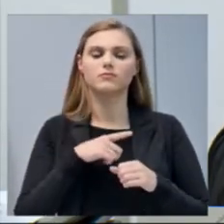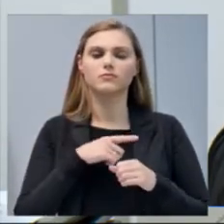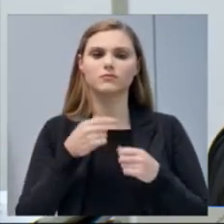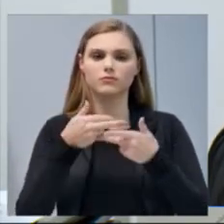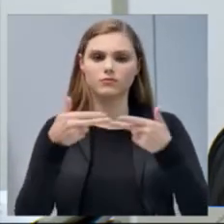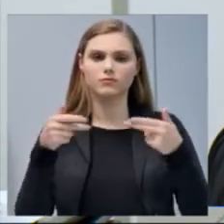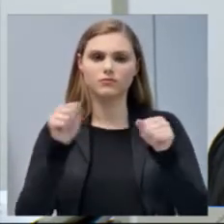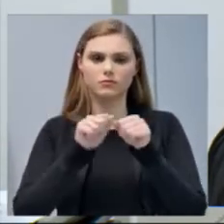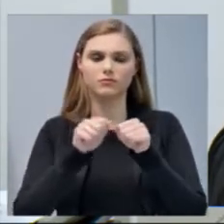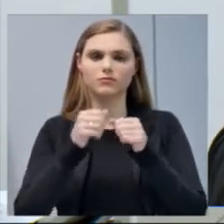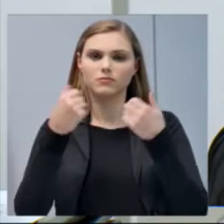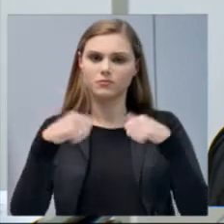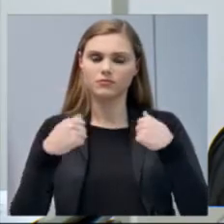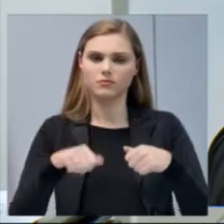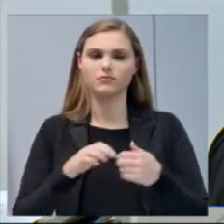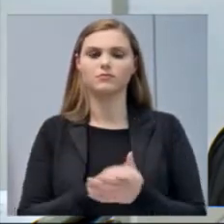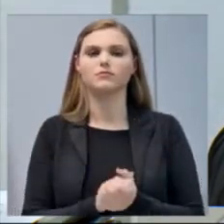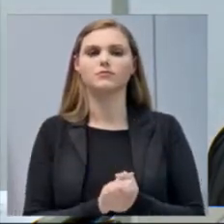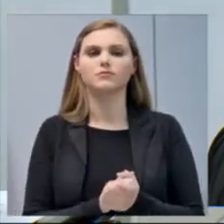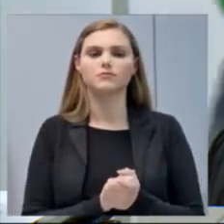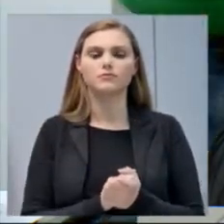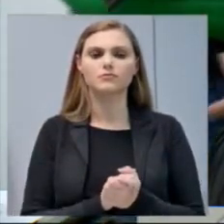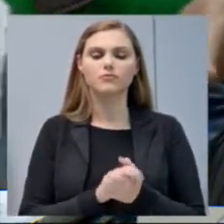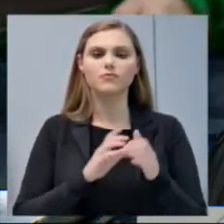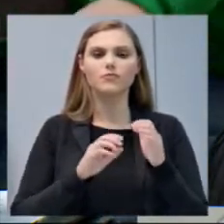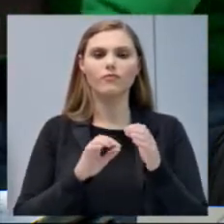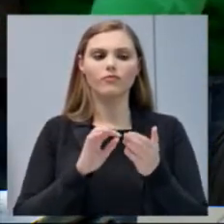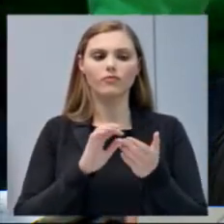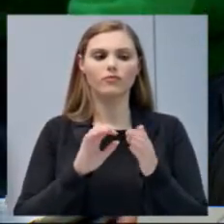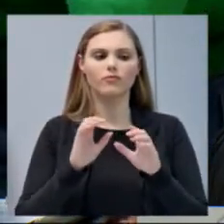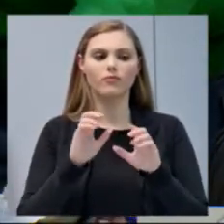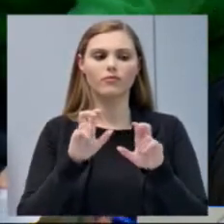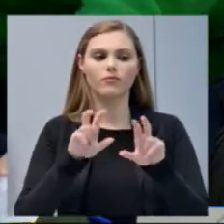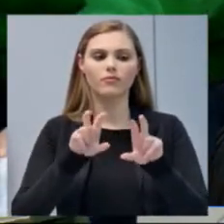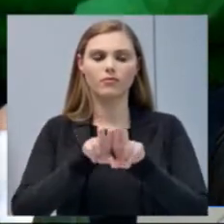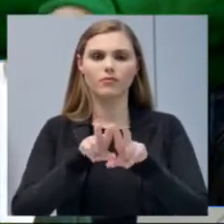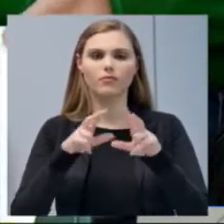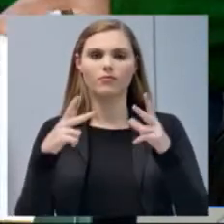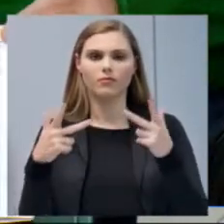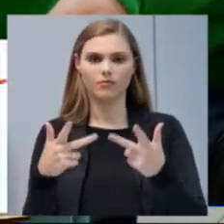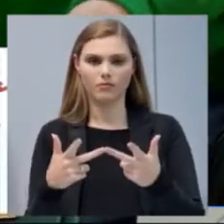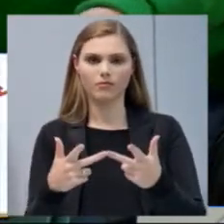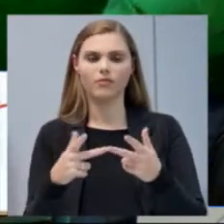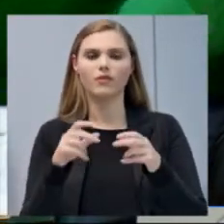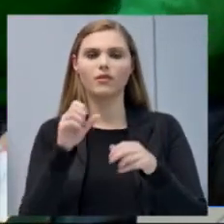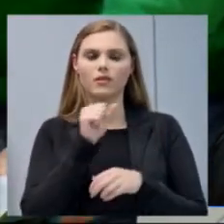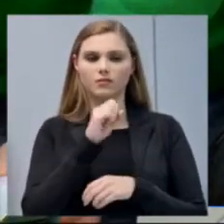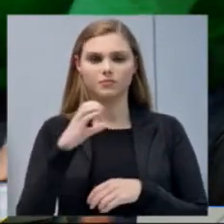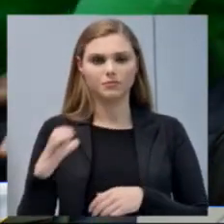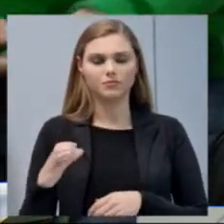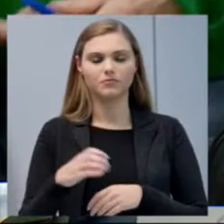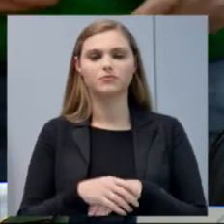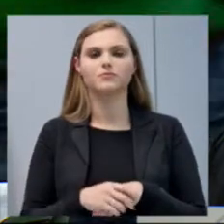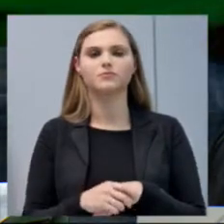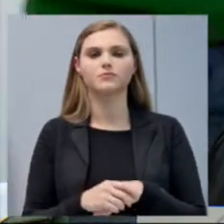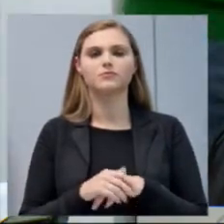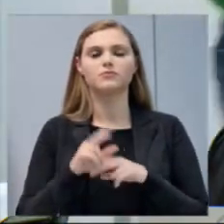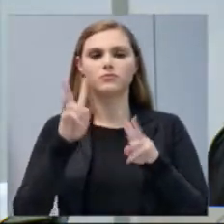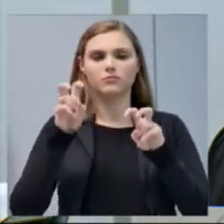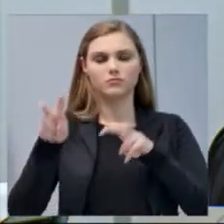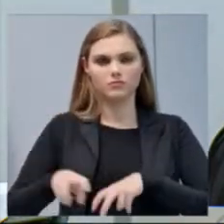da Assembleia Legislativa do Estado de Santa Catarina, convidando para o seminário sobre eletrificação rural,